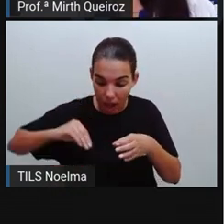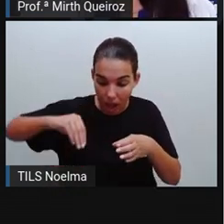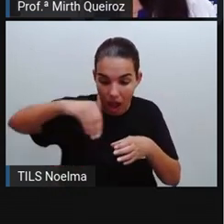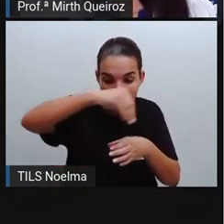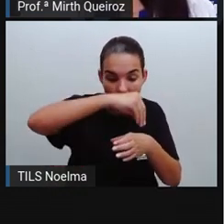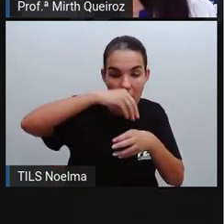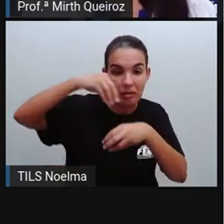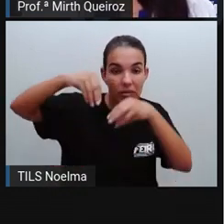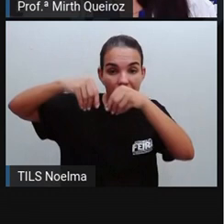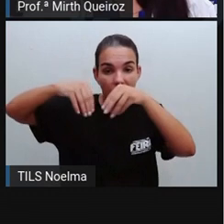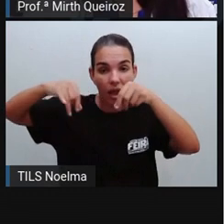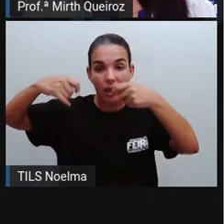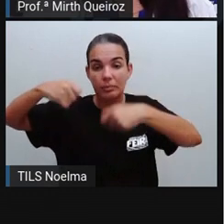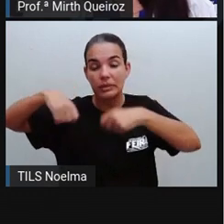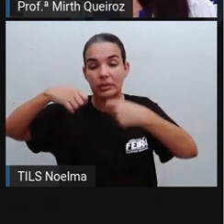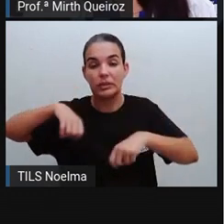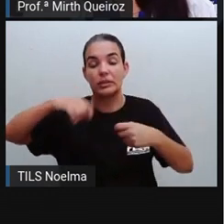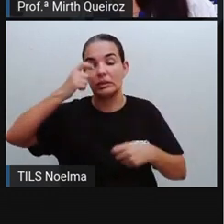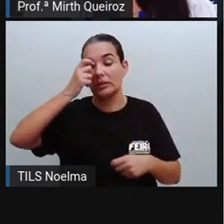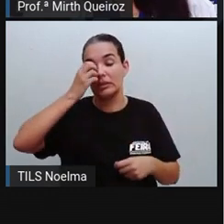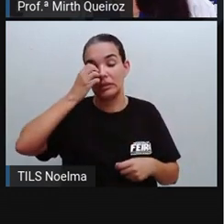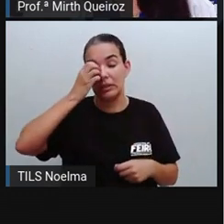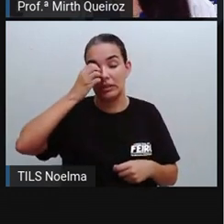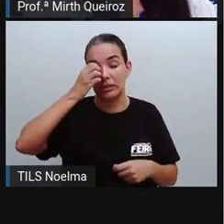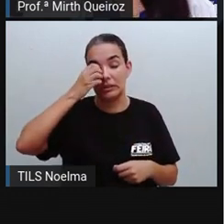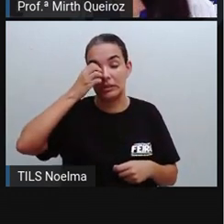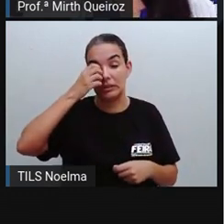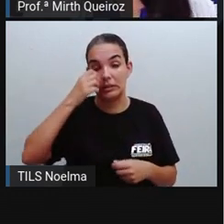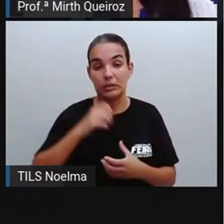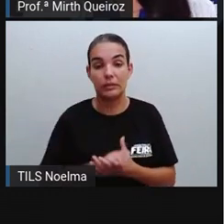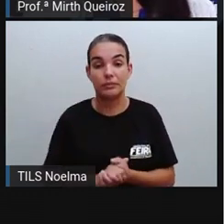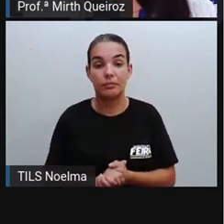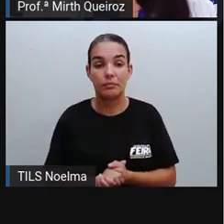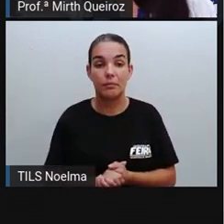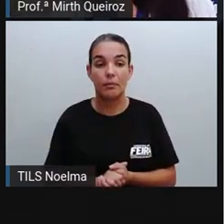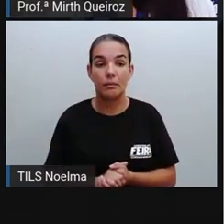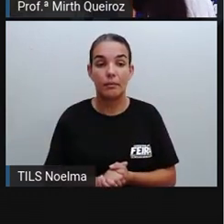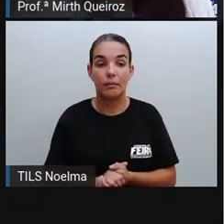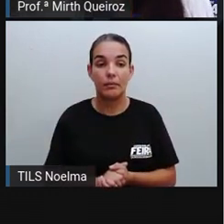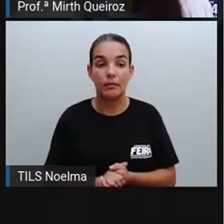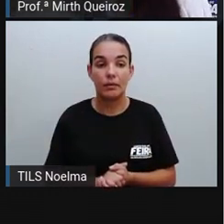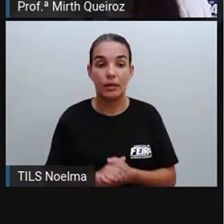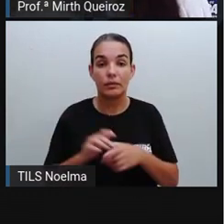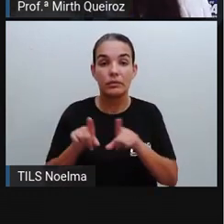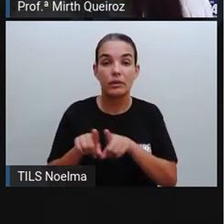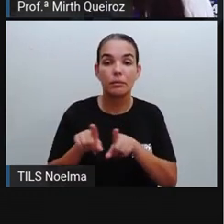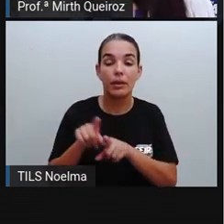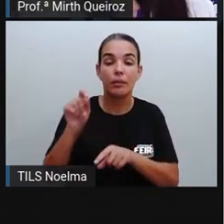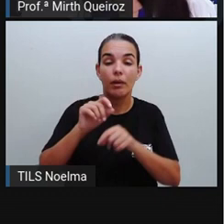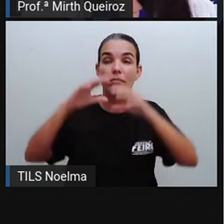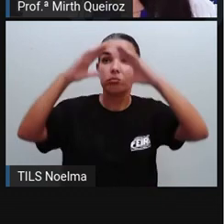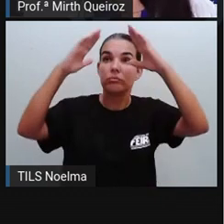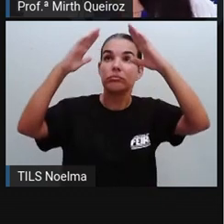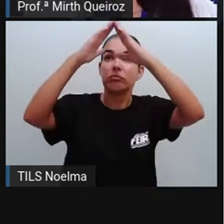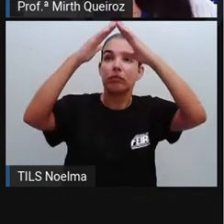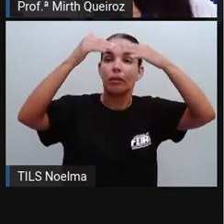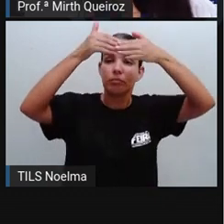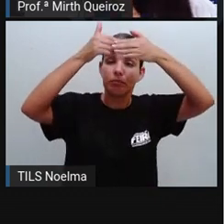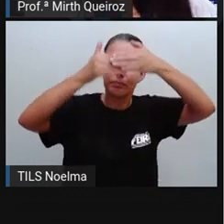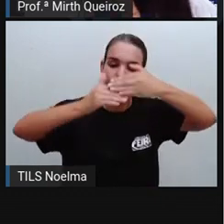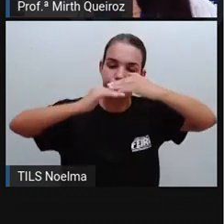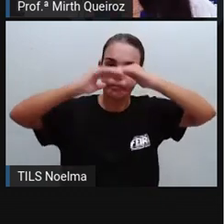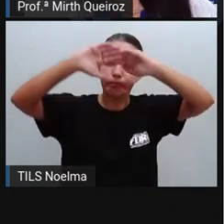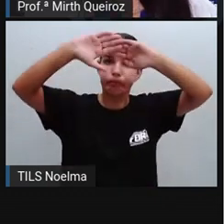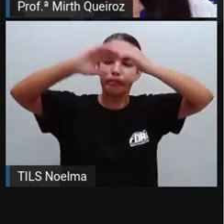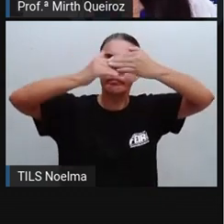Às vezes volta do pratinho para que a água possa desaparecer e acaba acumulando. As calhas, as casas entupidas ali,